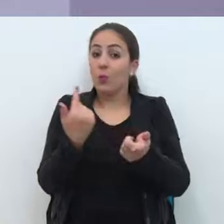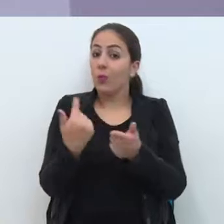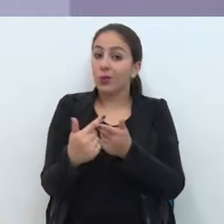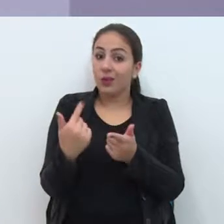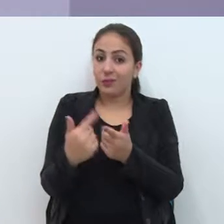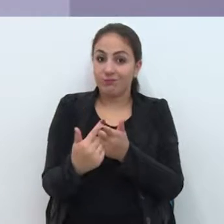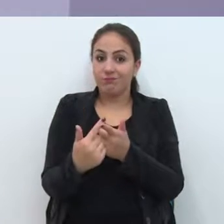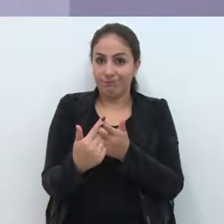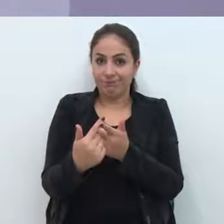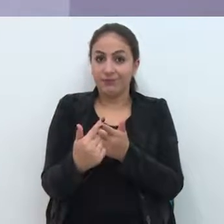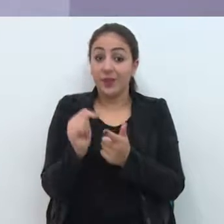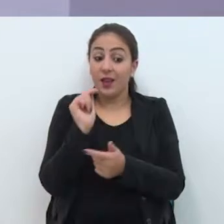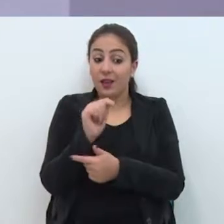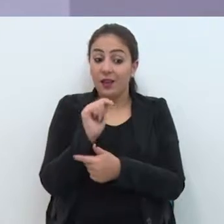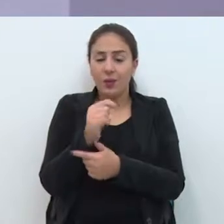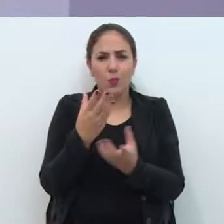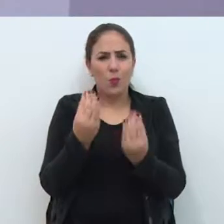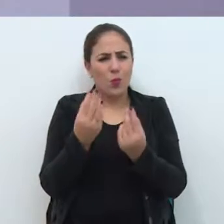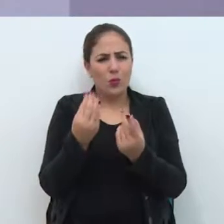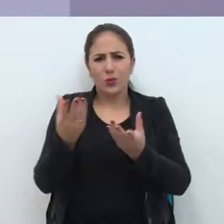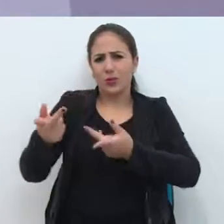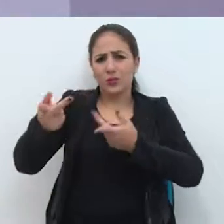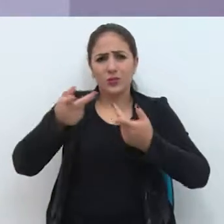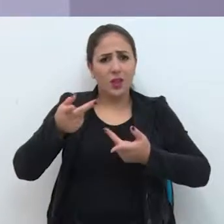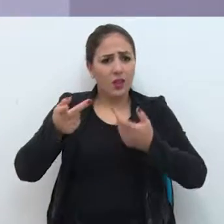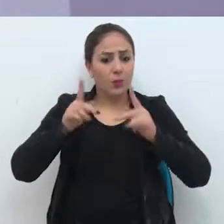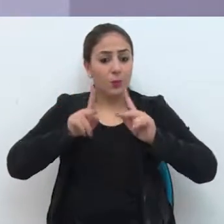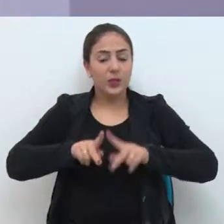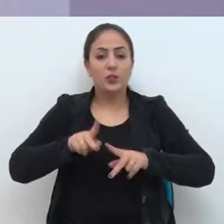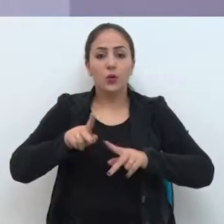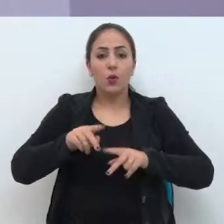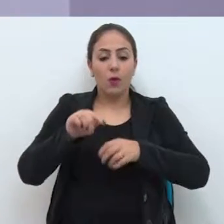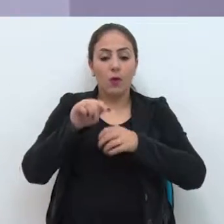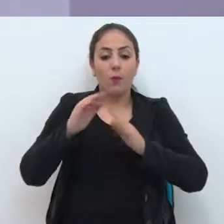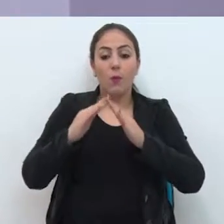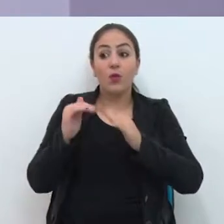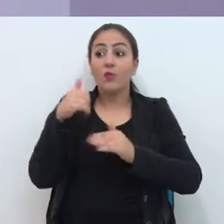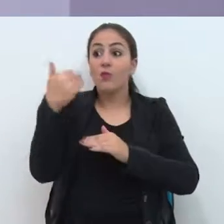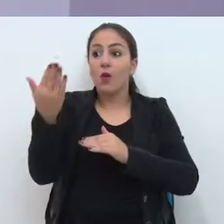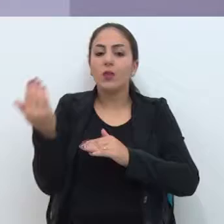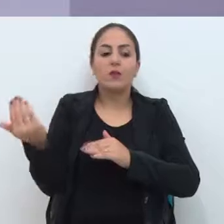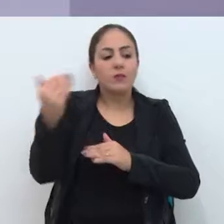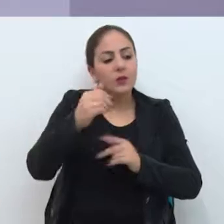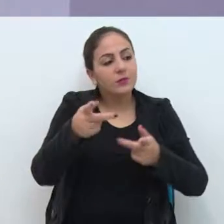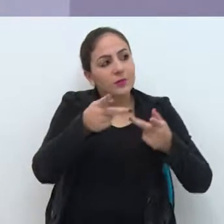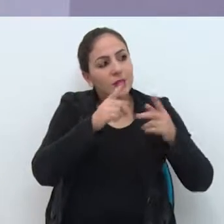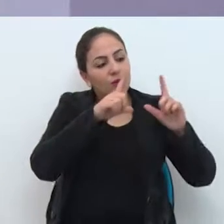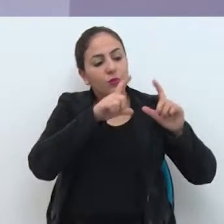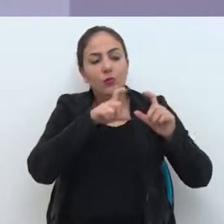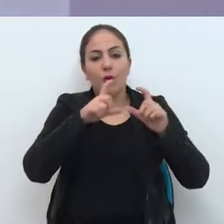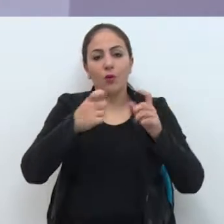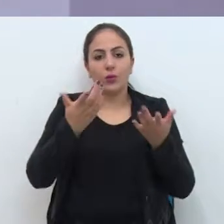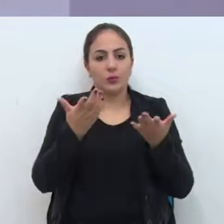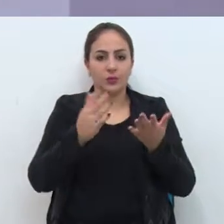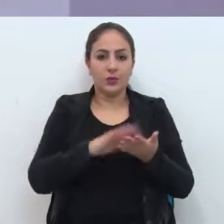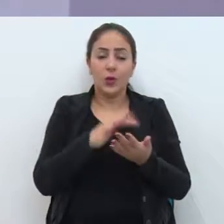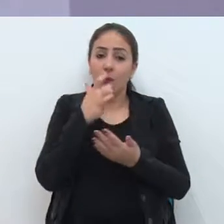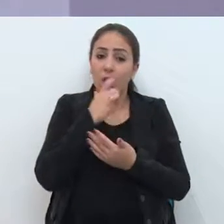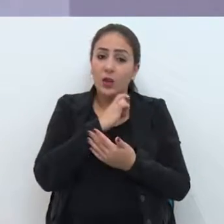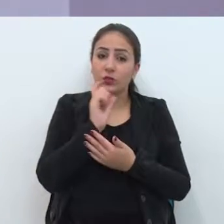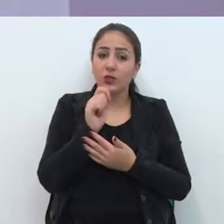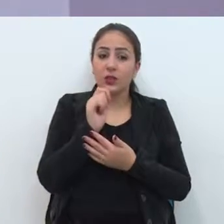Até porque ele é muito visitado por muita gente que vem de fora e tal. Então, me parece que